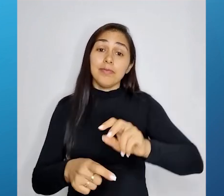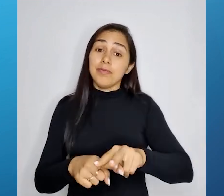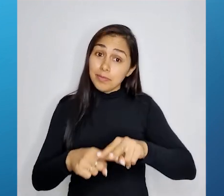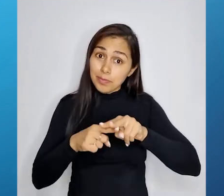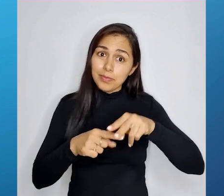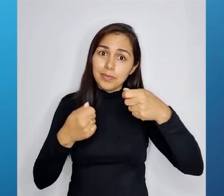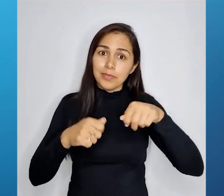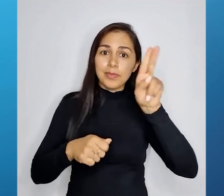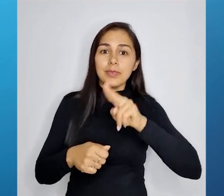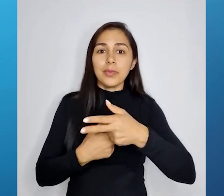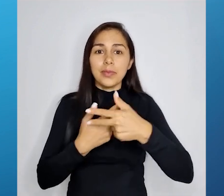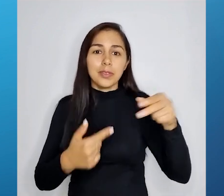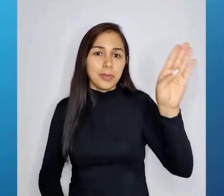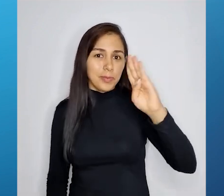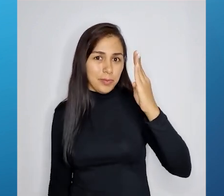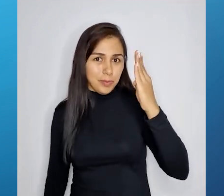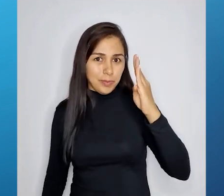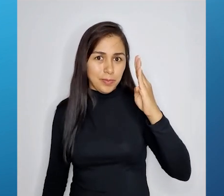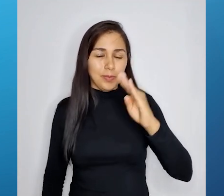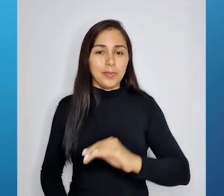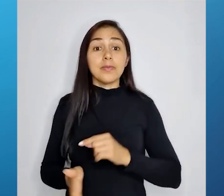exemplos de uma solução ambiental.